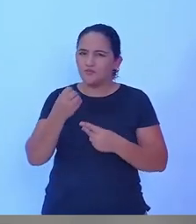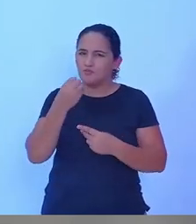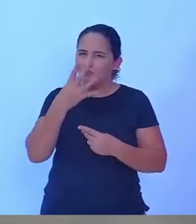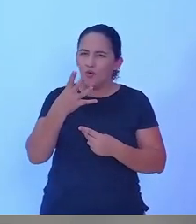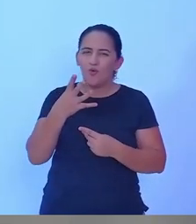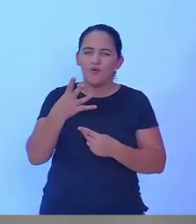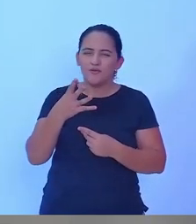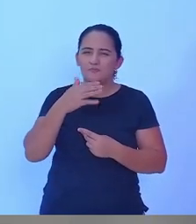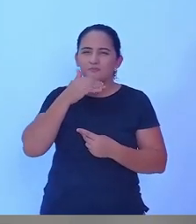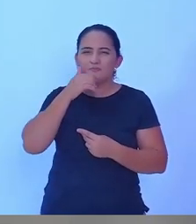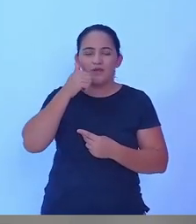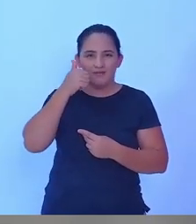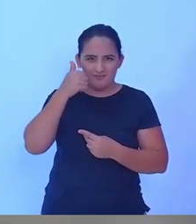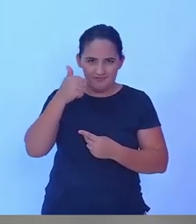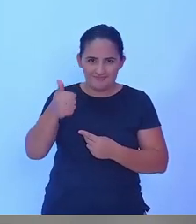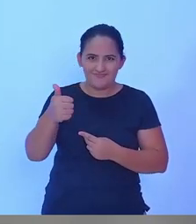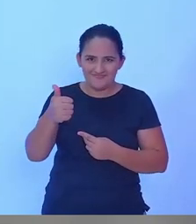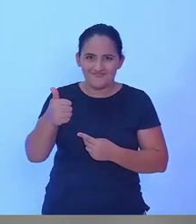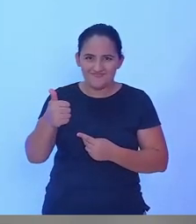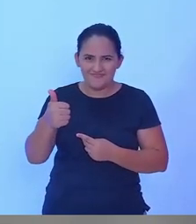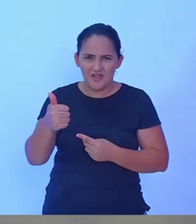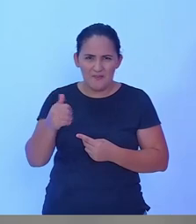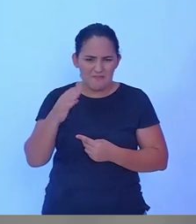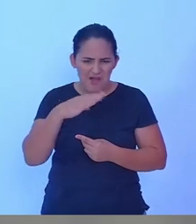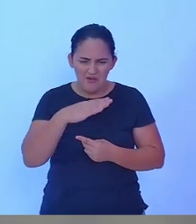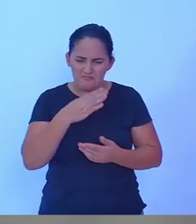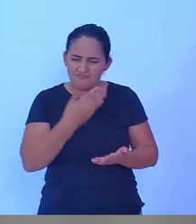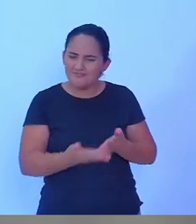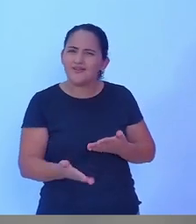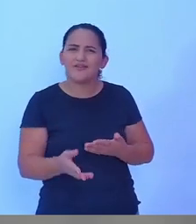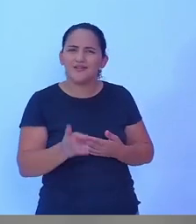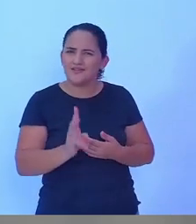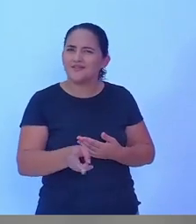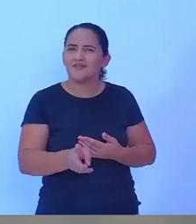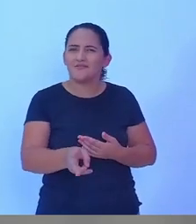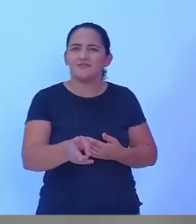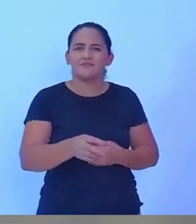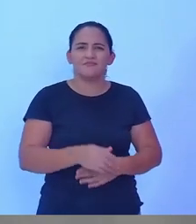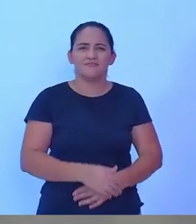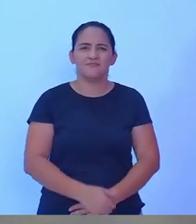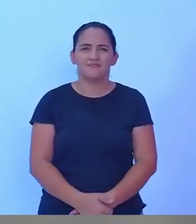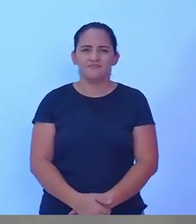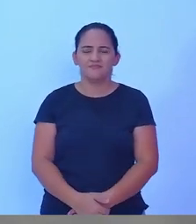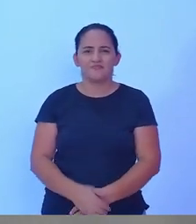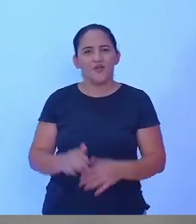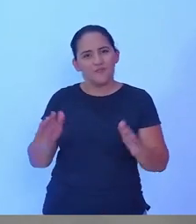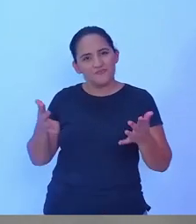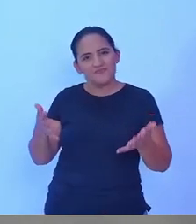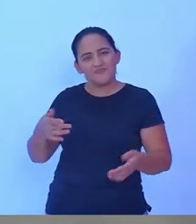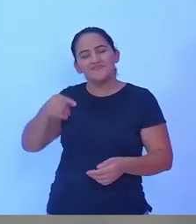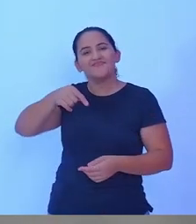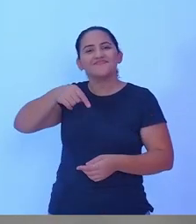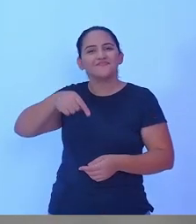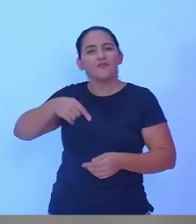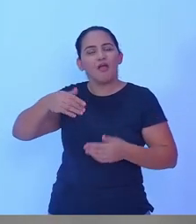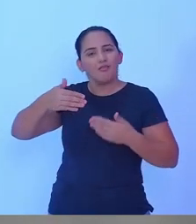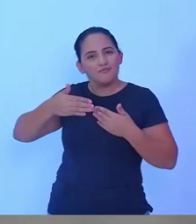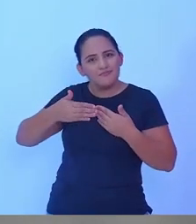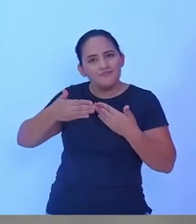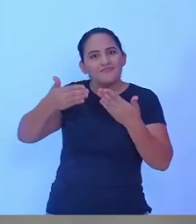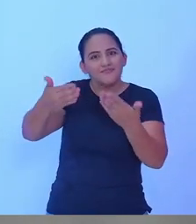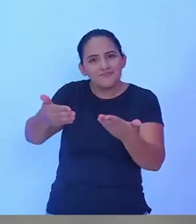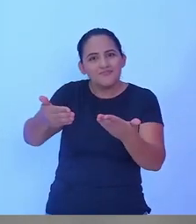pode demorar um pouquinho mas o bem sempre vence o mal por isso que estamos aqui levando ao